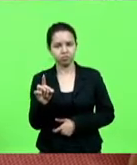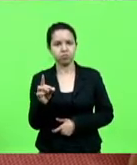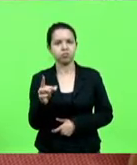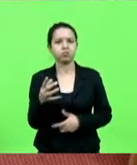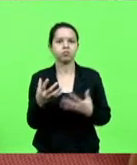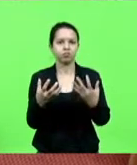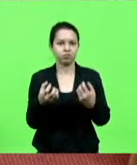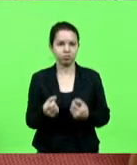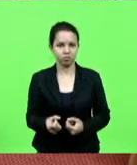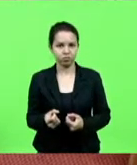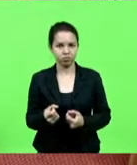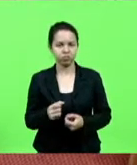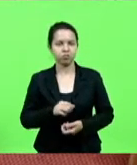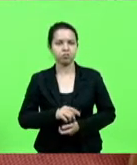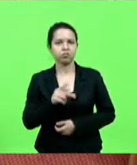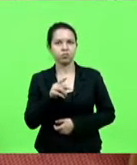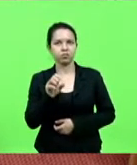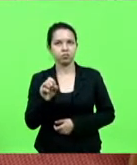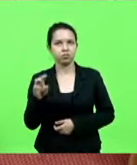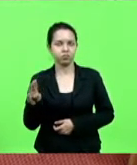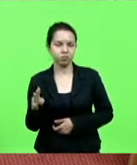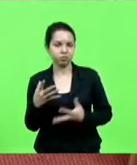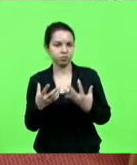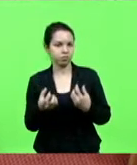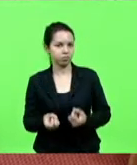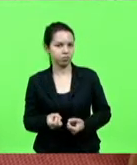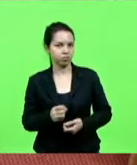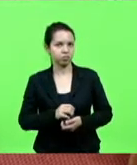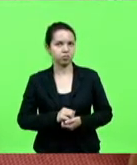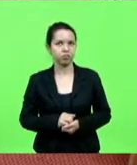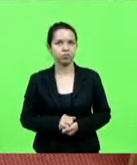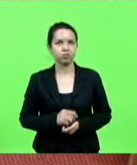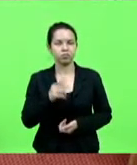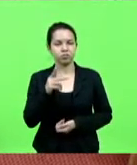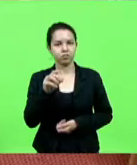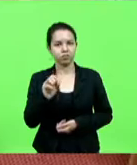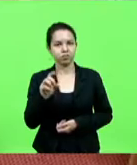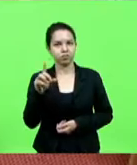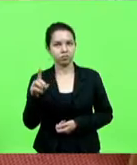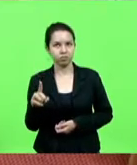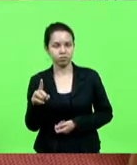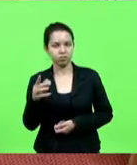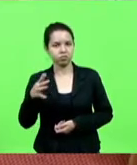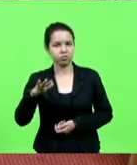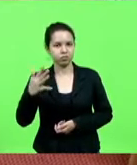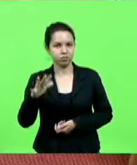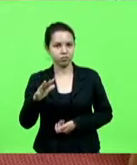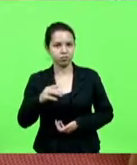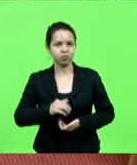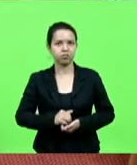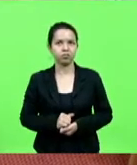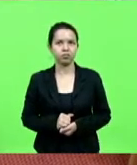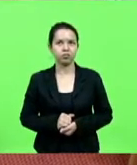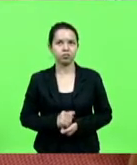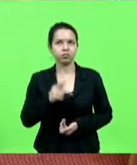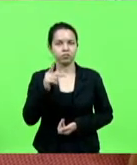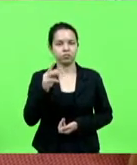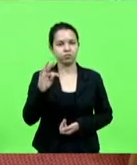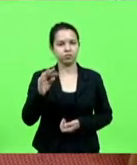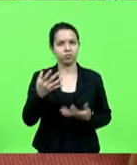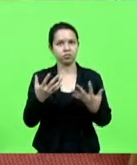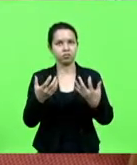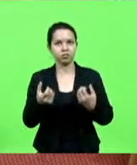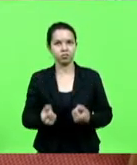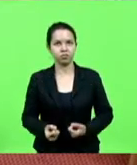acordo, PSDB de acordo, senhor presidente. PSD mais ou menos. PT de acordo. Partido